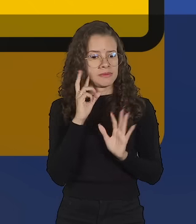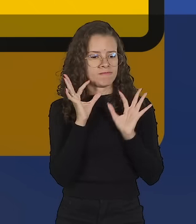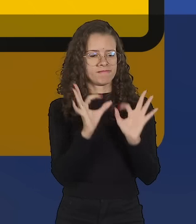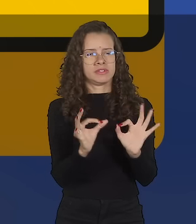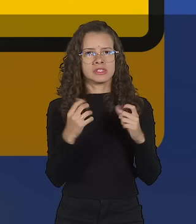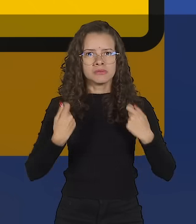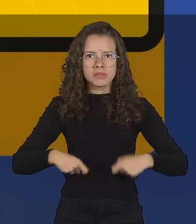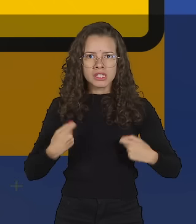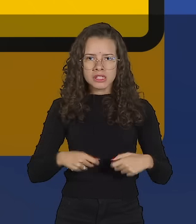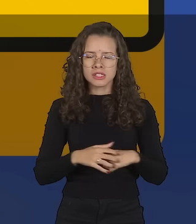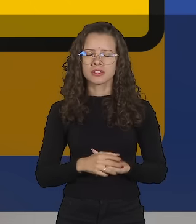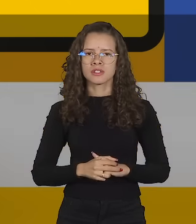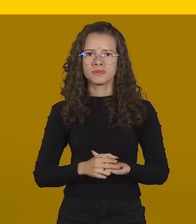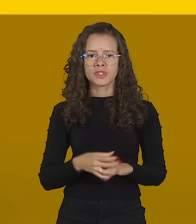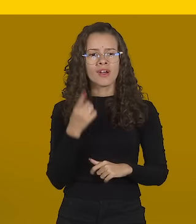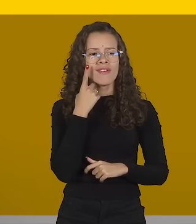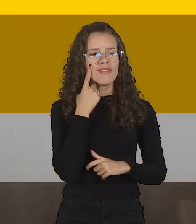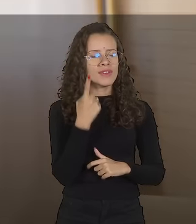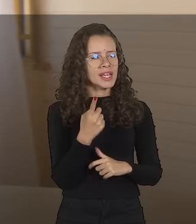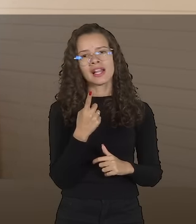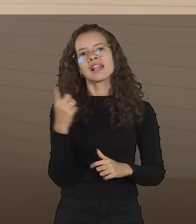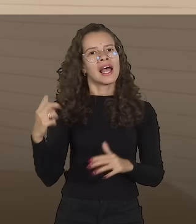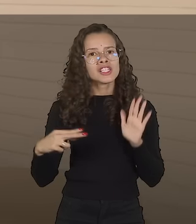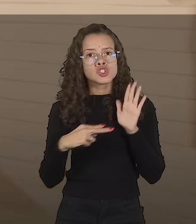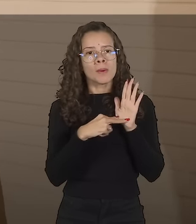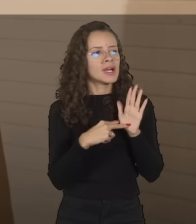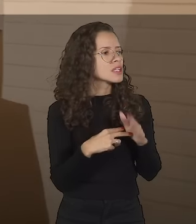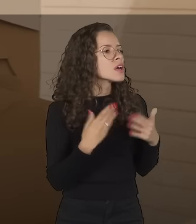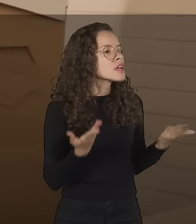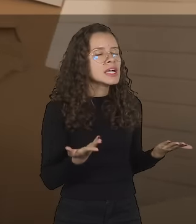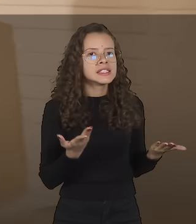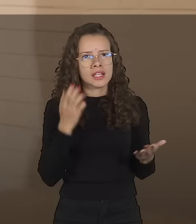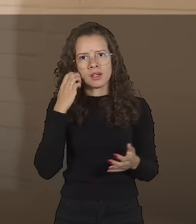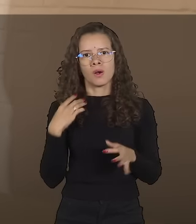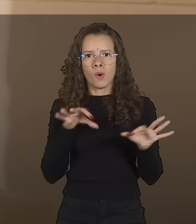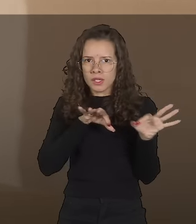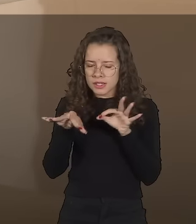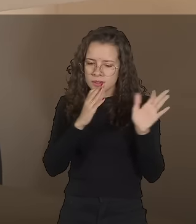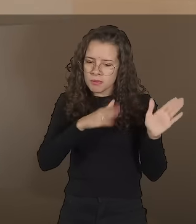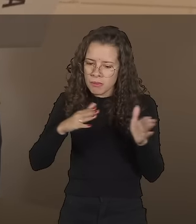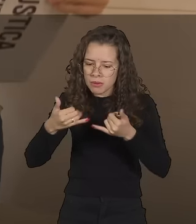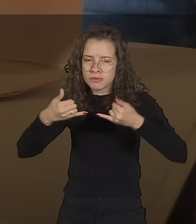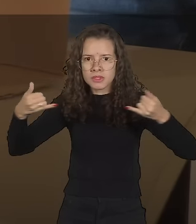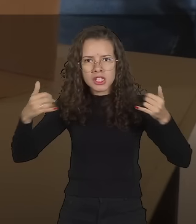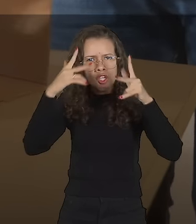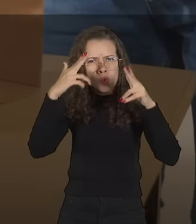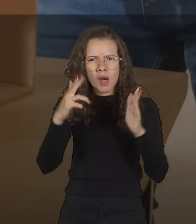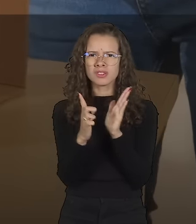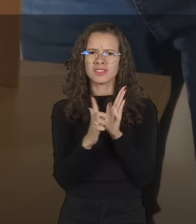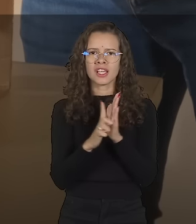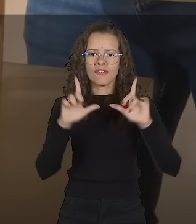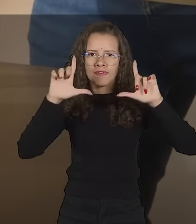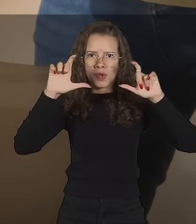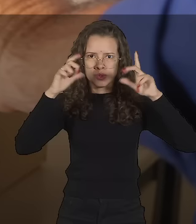atenção para as seguintes recomendações. Observe onde está a tomada e organize mesas e cadeiras de acordo com a imagem